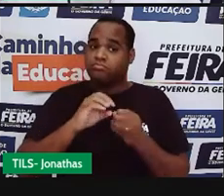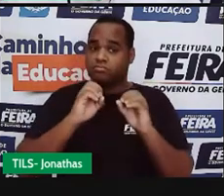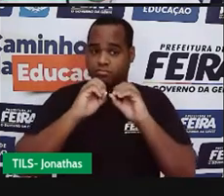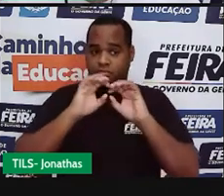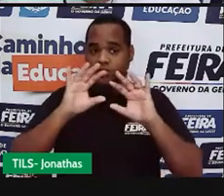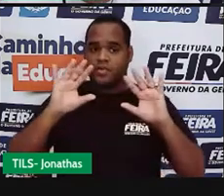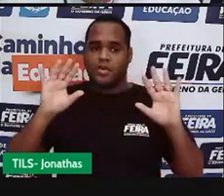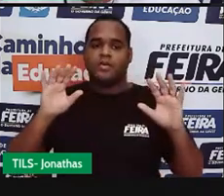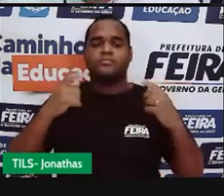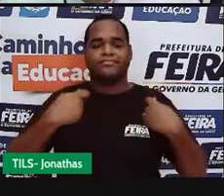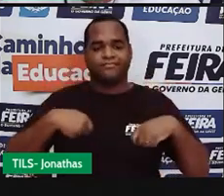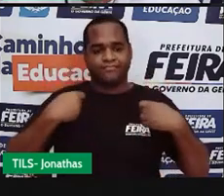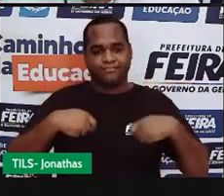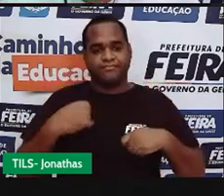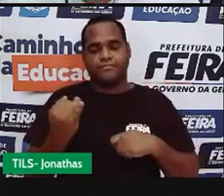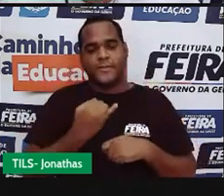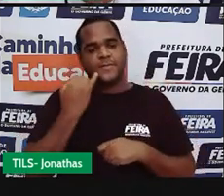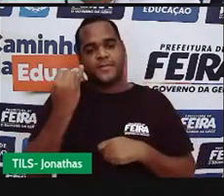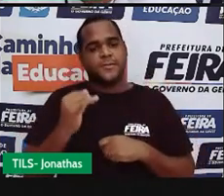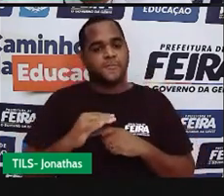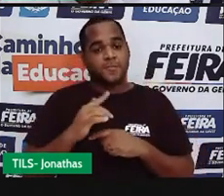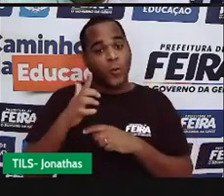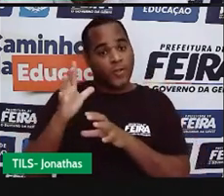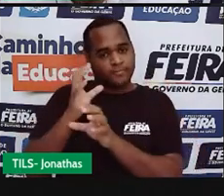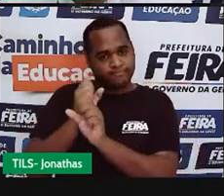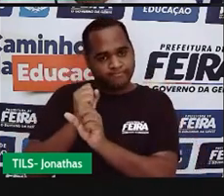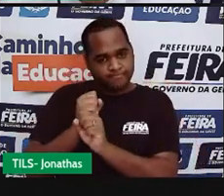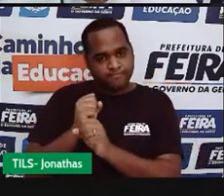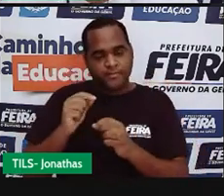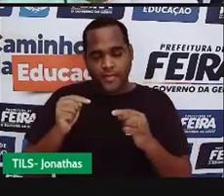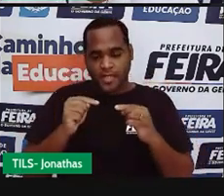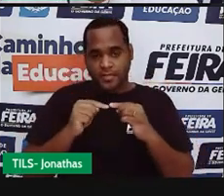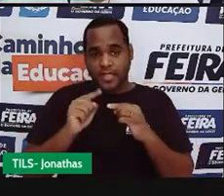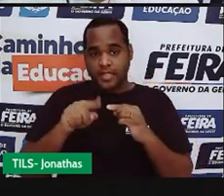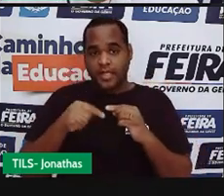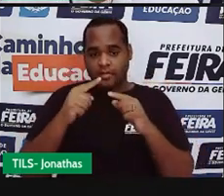Bom, a última continha, a última continha para esse triângulo.